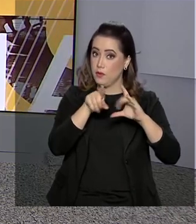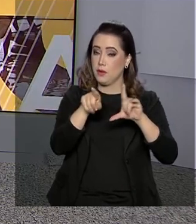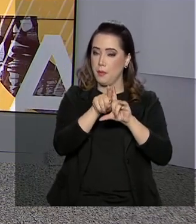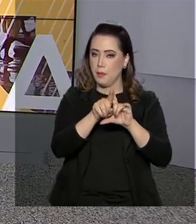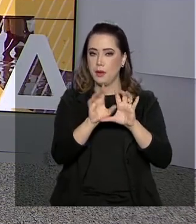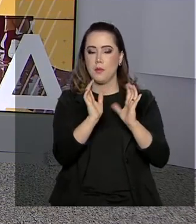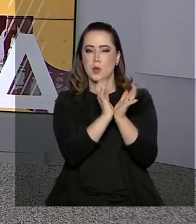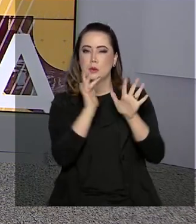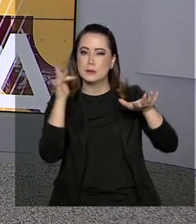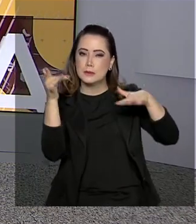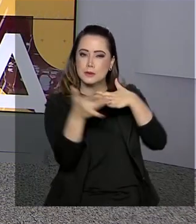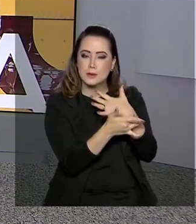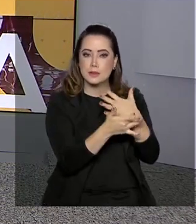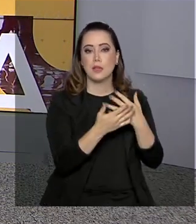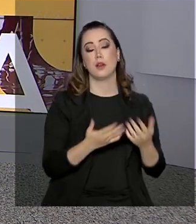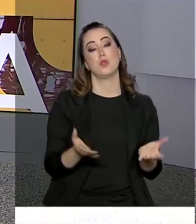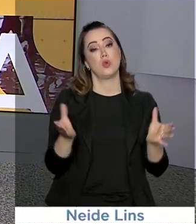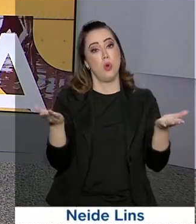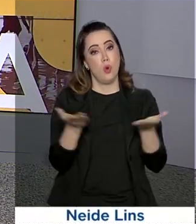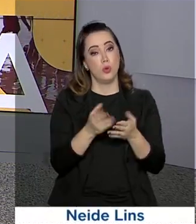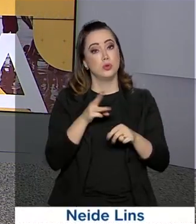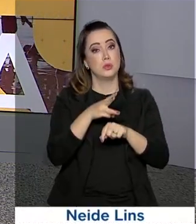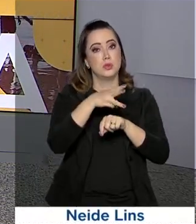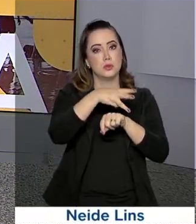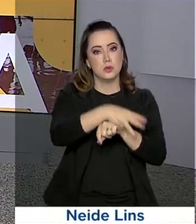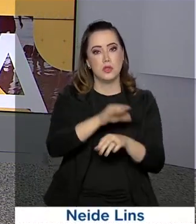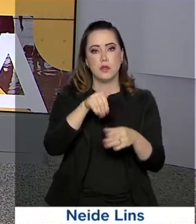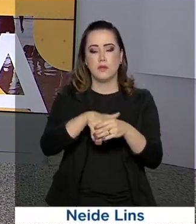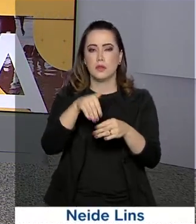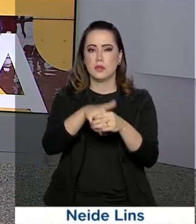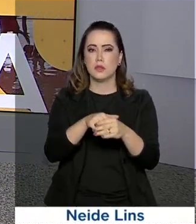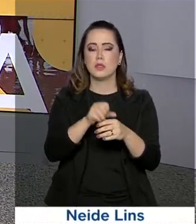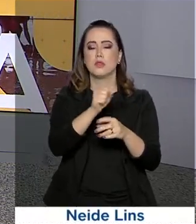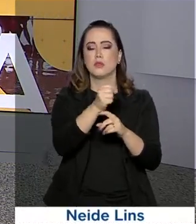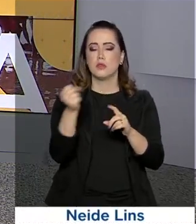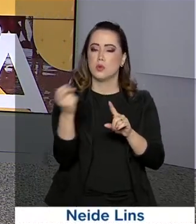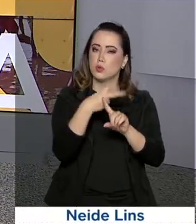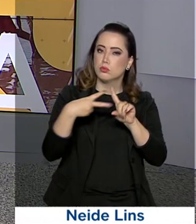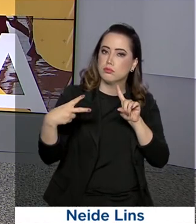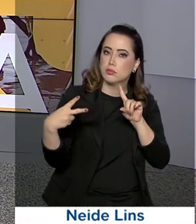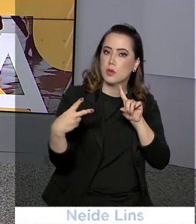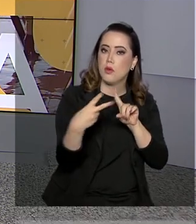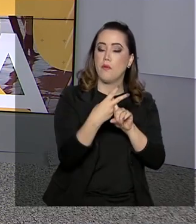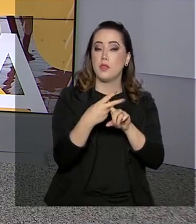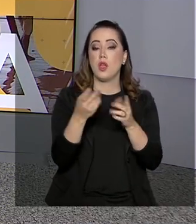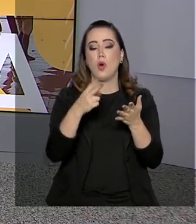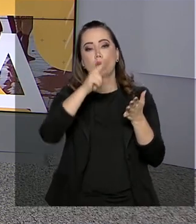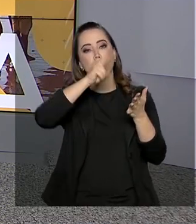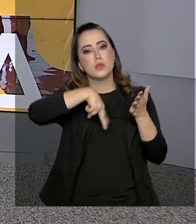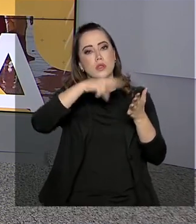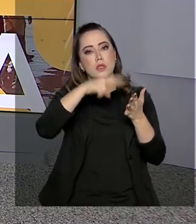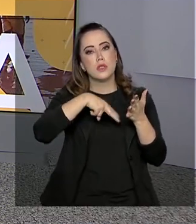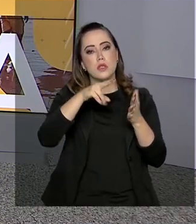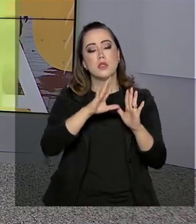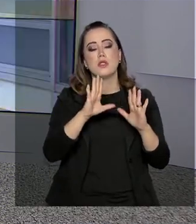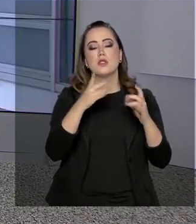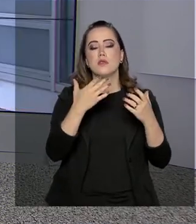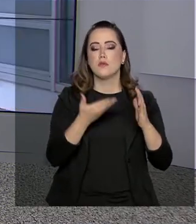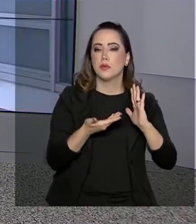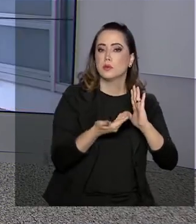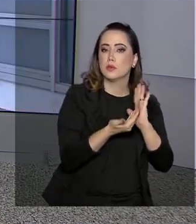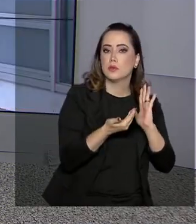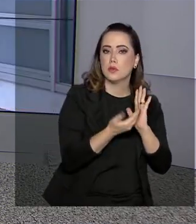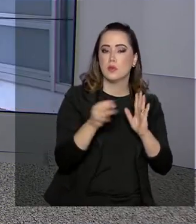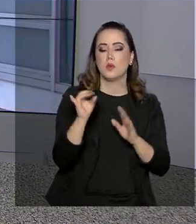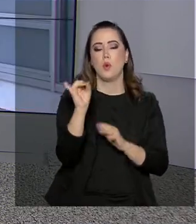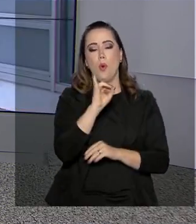madrugada a votação da reforma da Previdência e o texto segue agora para o plenário da Casa. Quem conta para a gente é a repórter Selma Dias.